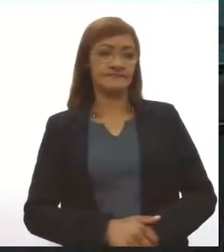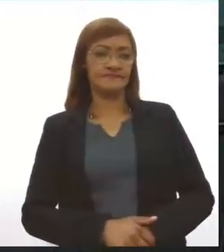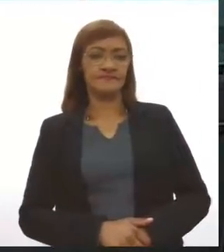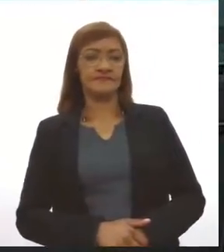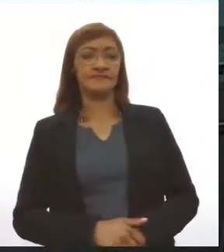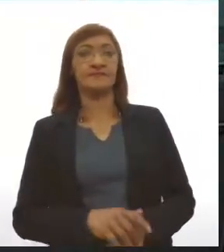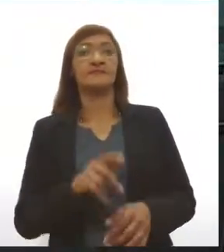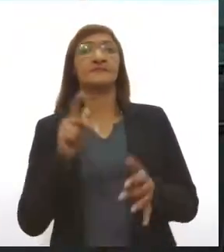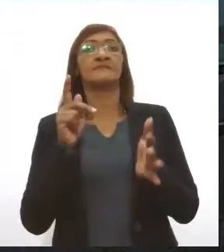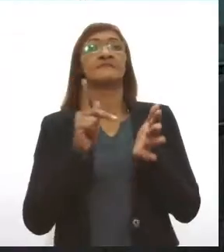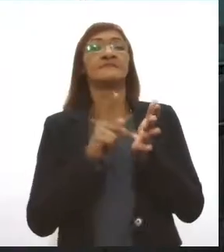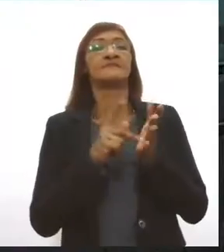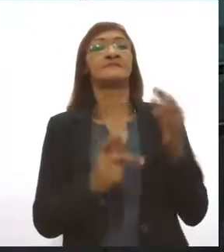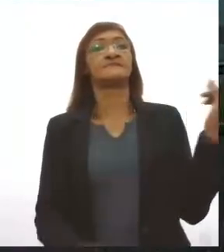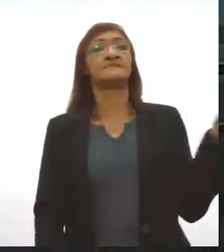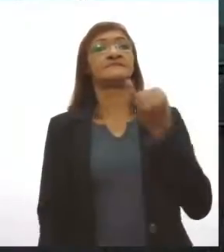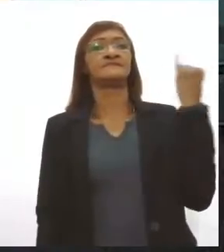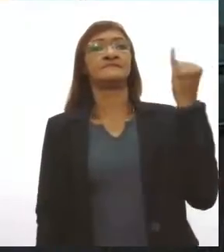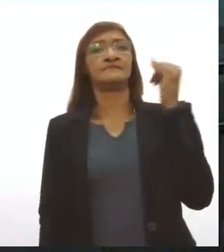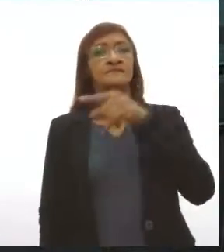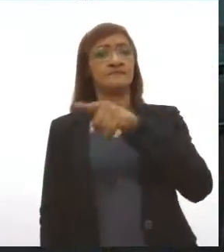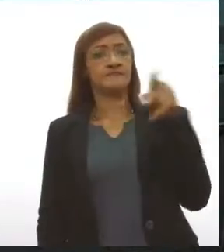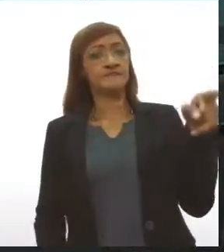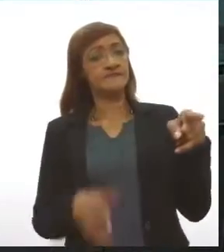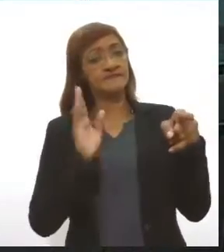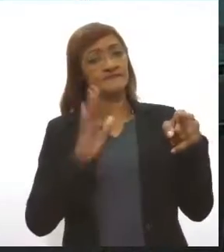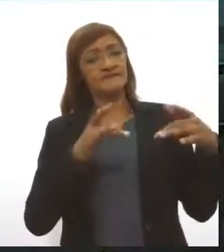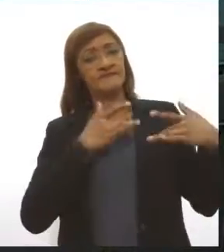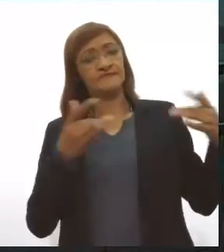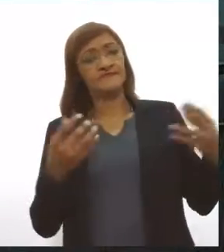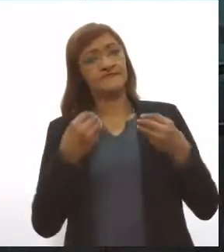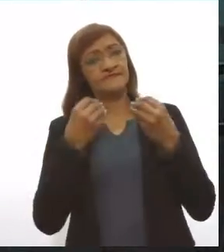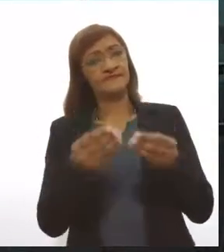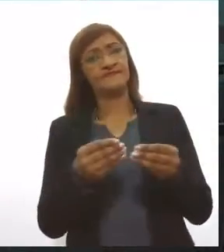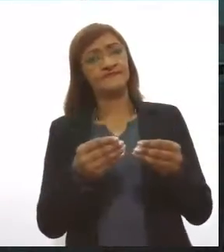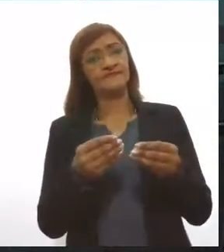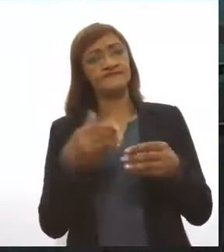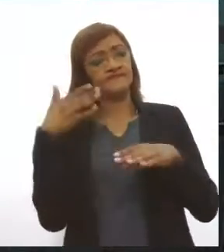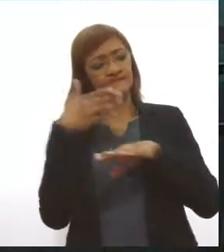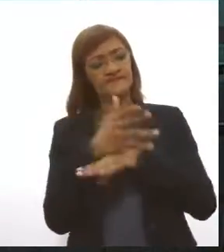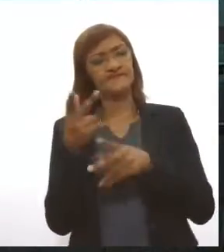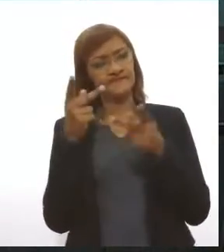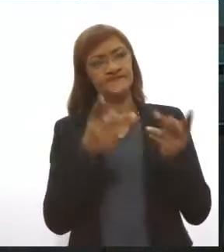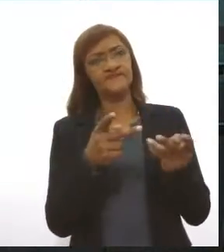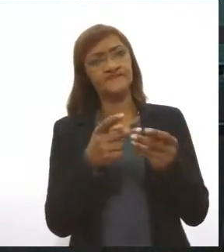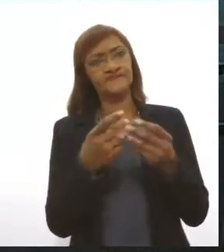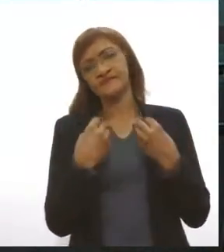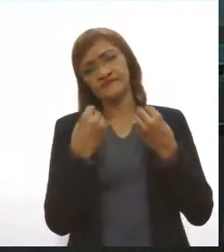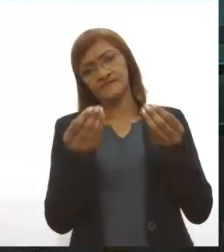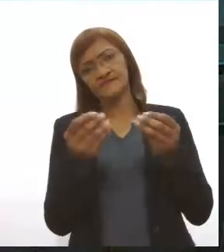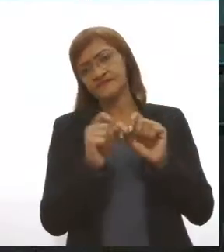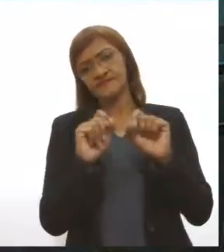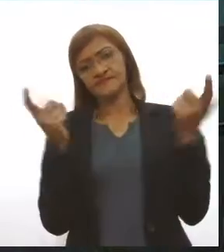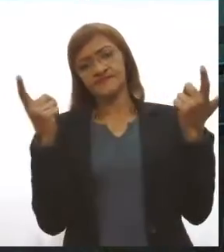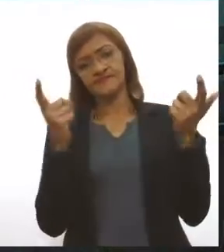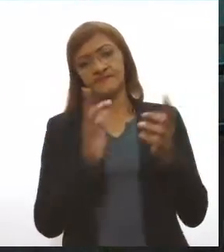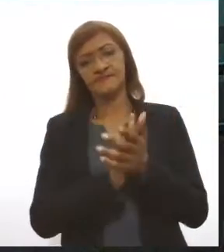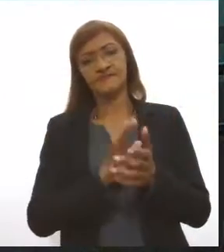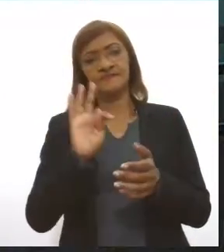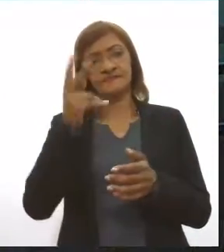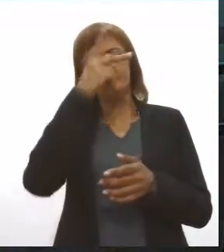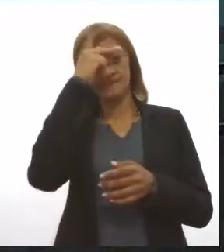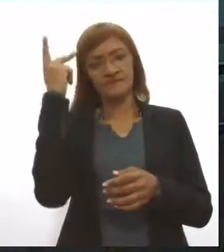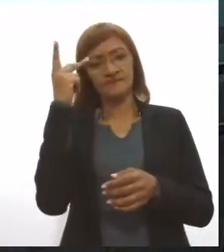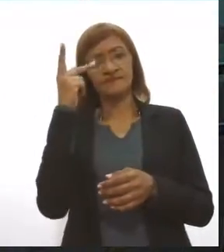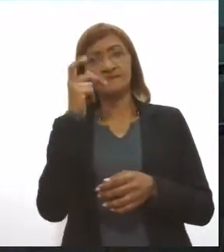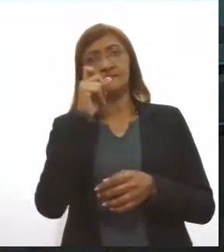Importante essa conscientização, você que já é doador, apareça lá durante esses dias para fazer a doação, claro, e ajudar aí as pessoas que estão hospitalizadas.